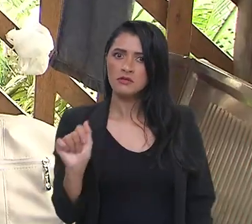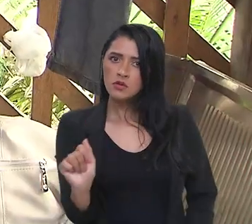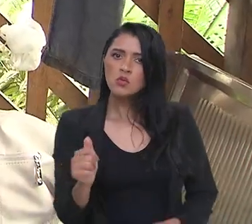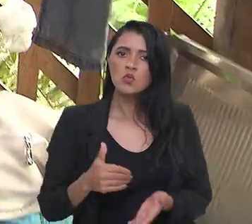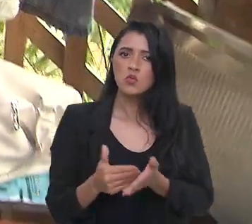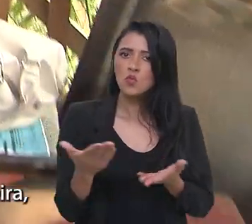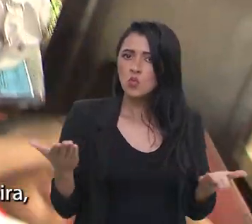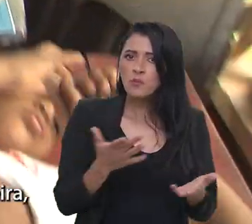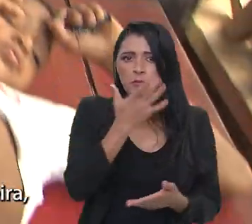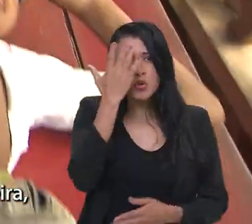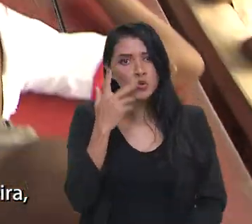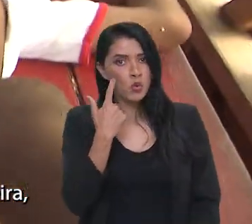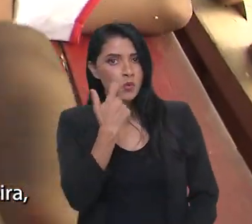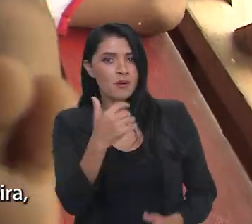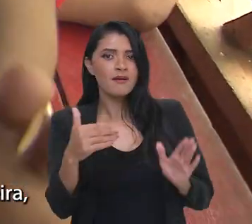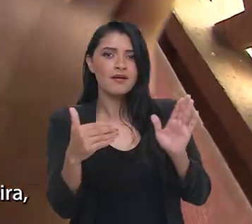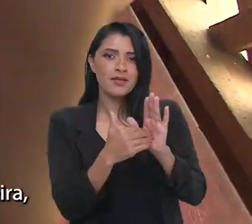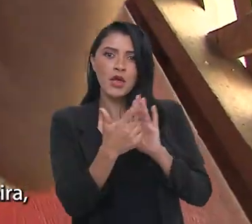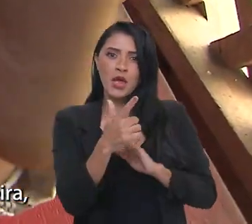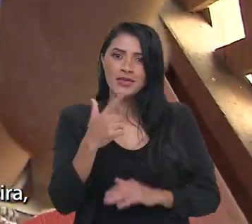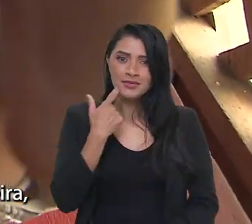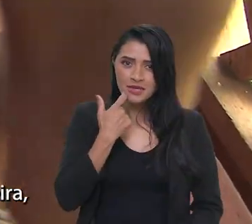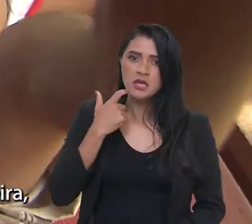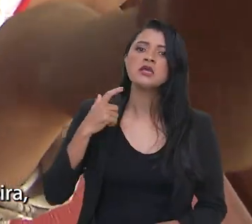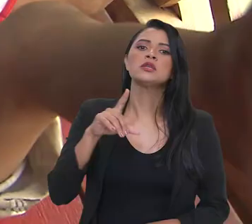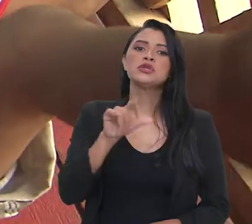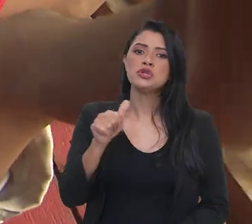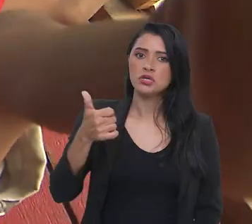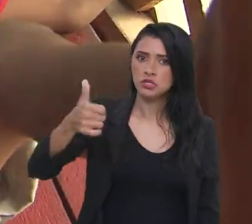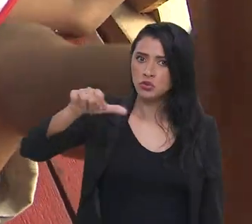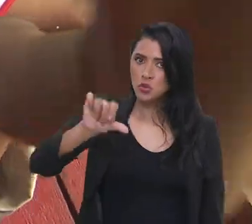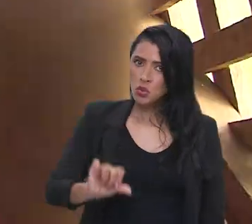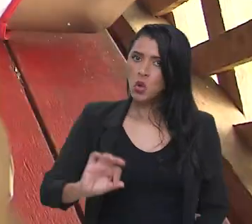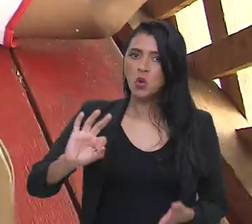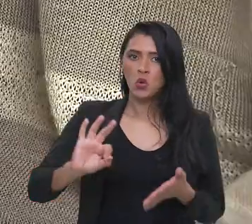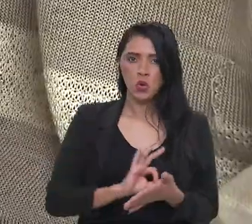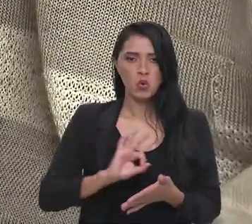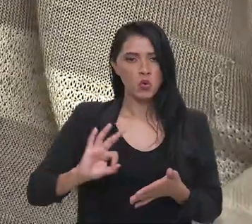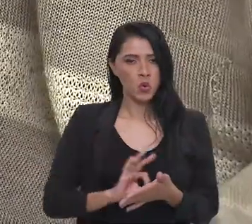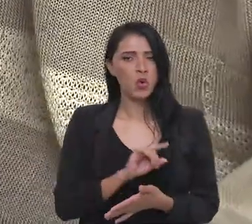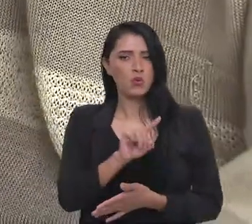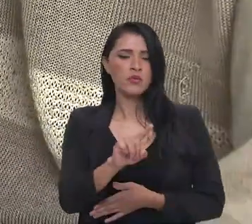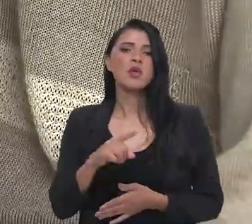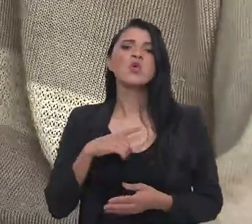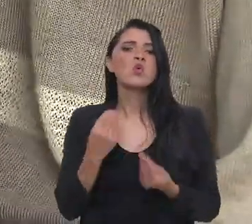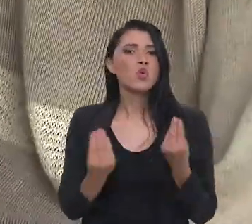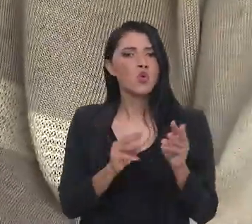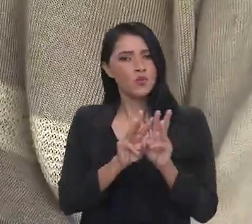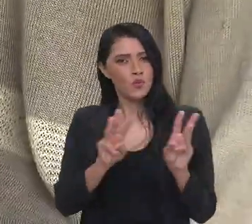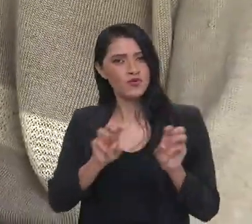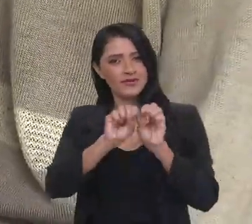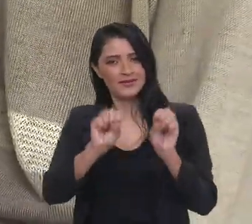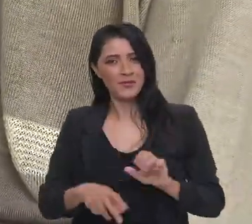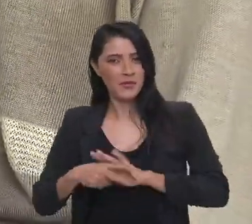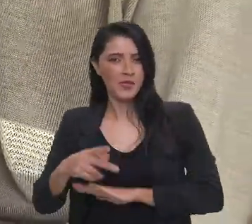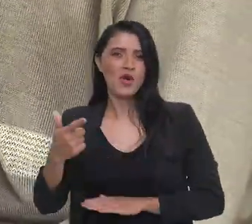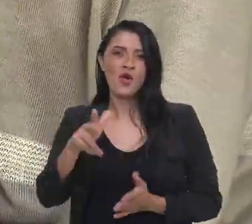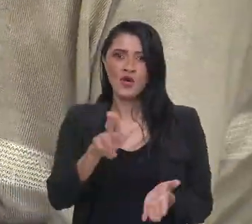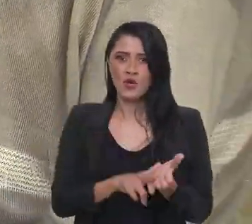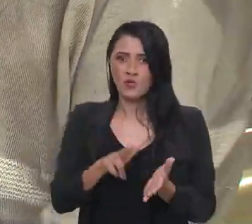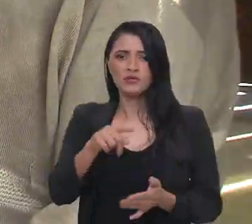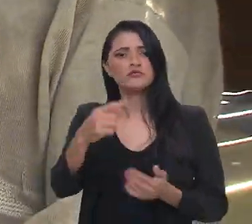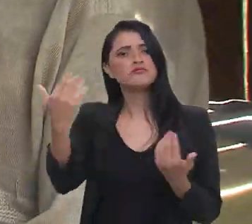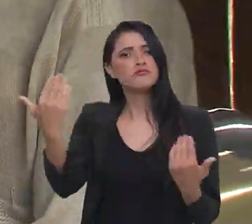começam hoje. Os interessados têm até a próxima sexta-feira, dia 19, para se inscrever por meio do sistema